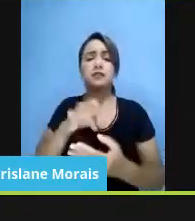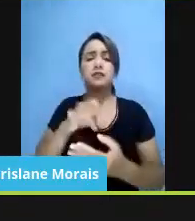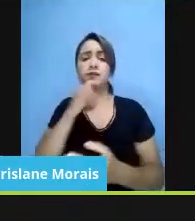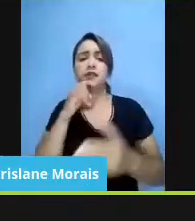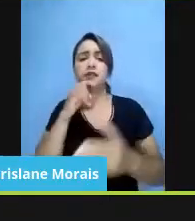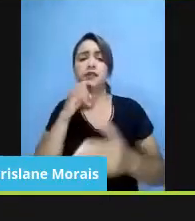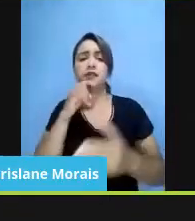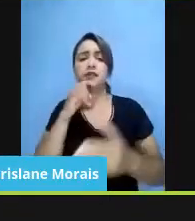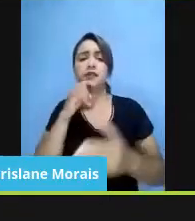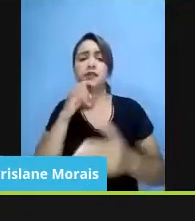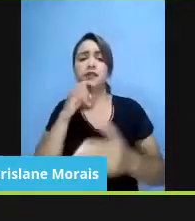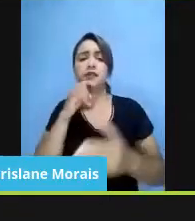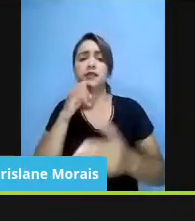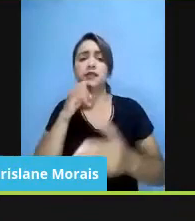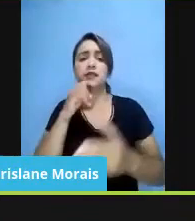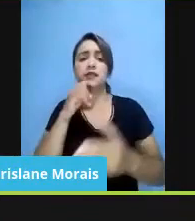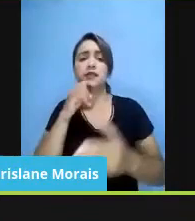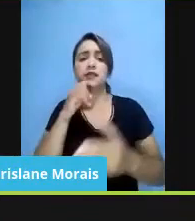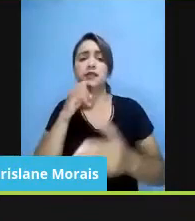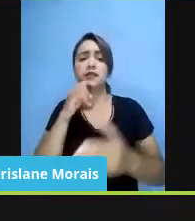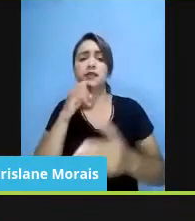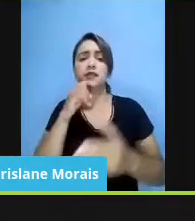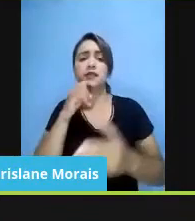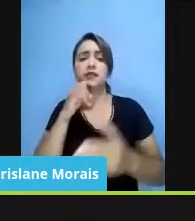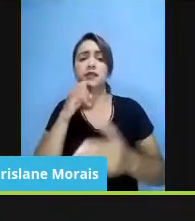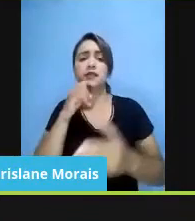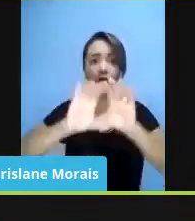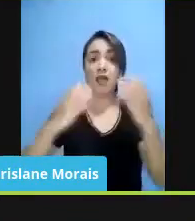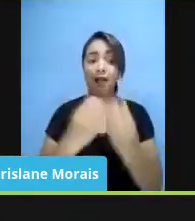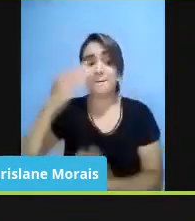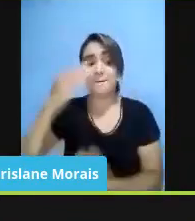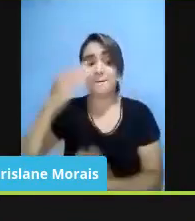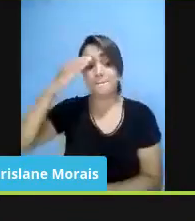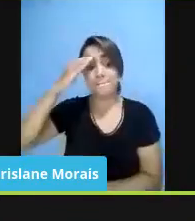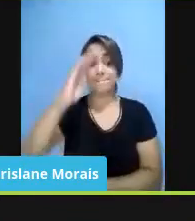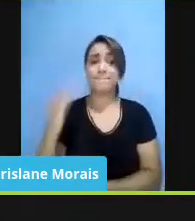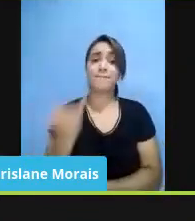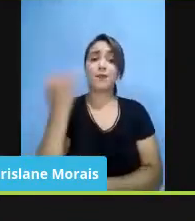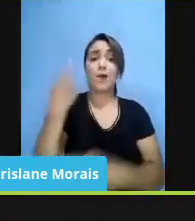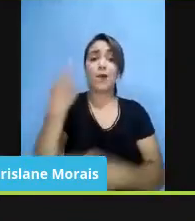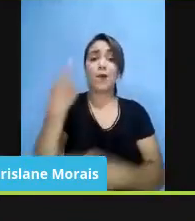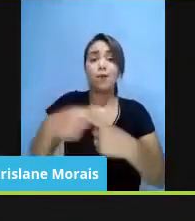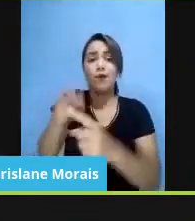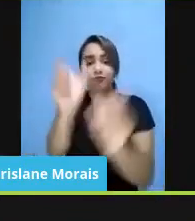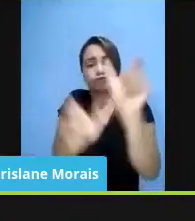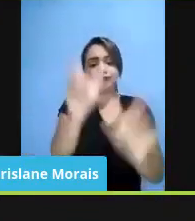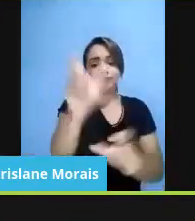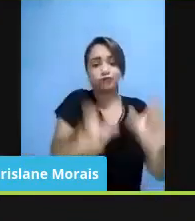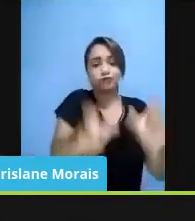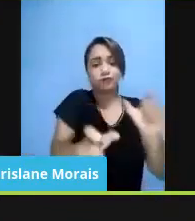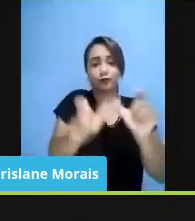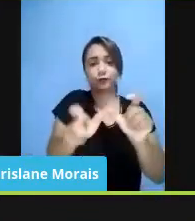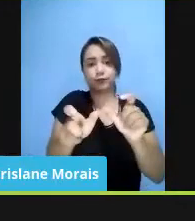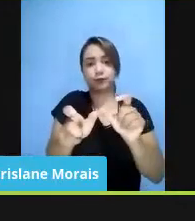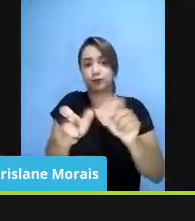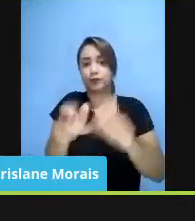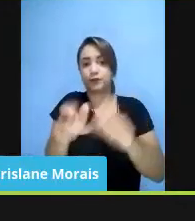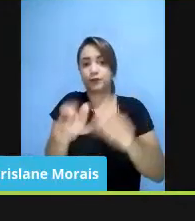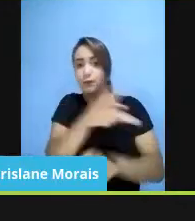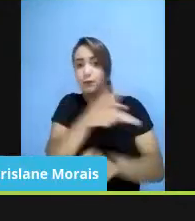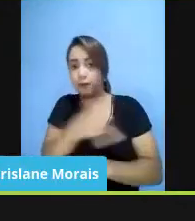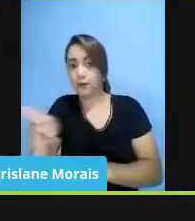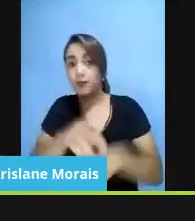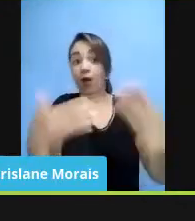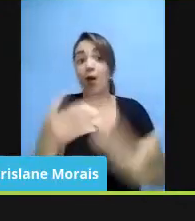sujeitos dessa determinada comunidade, é fundamental, né, ter sujeitos no seu corpo docente. As cotas raciais, elas